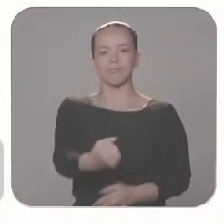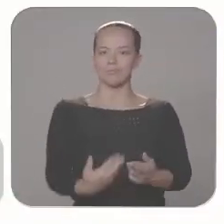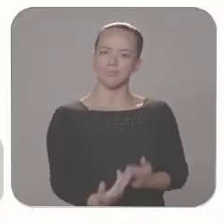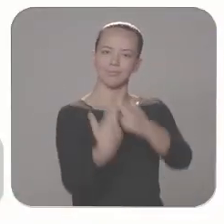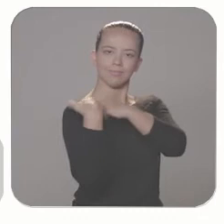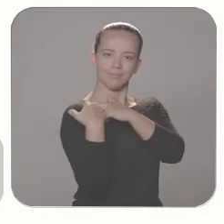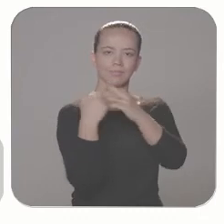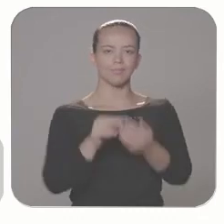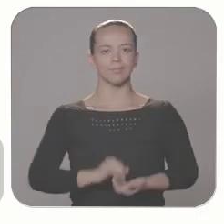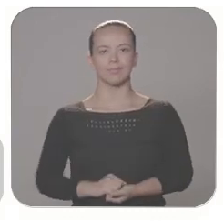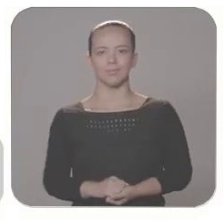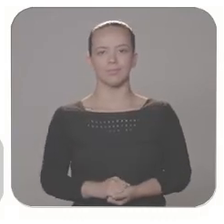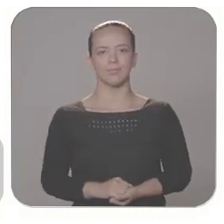coragem e responsabilidade.